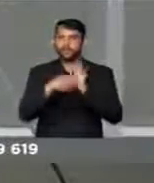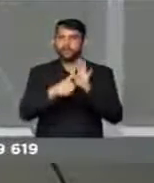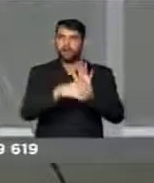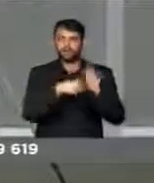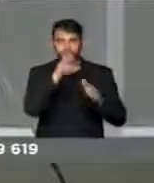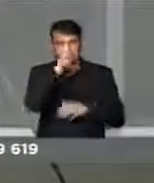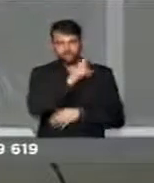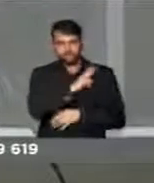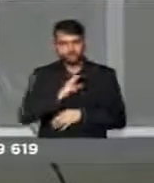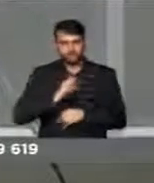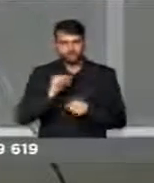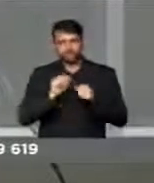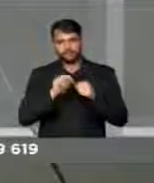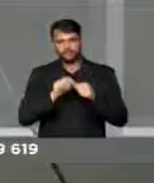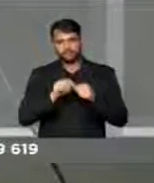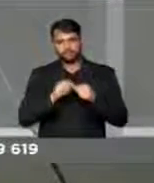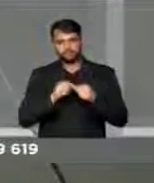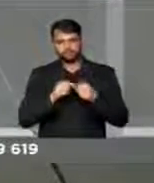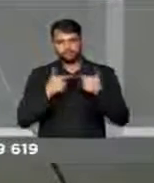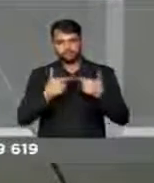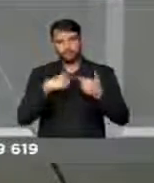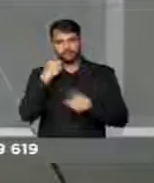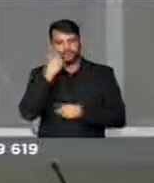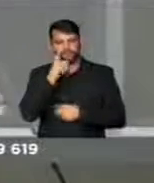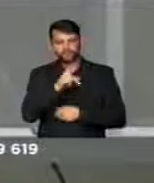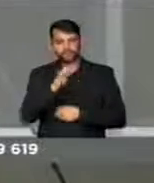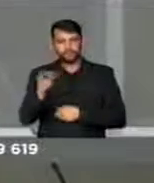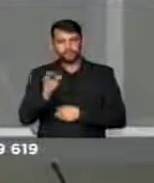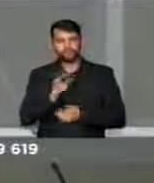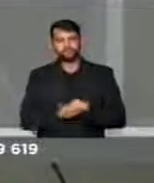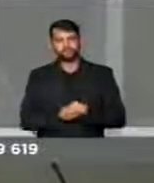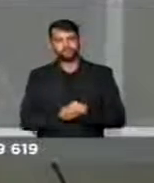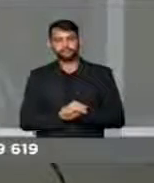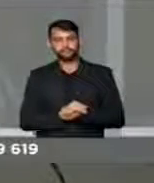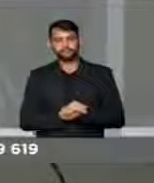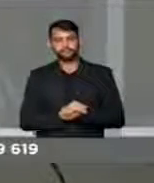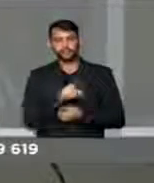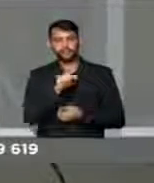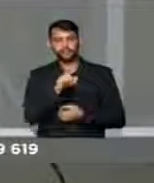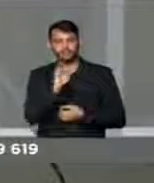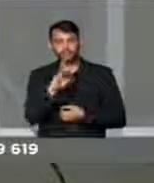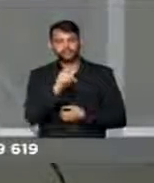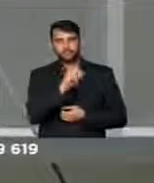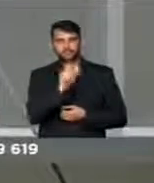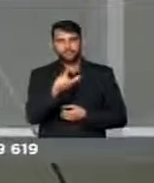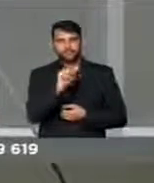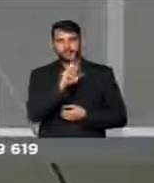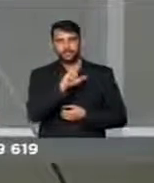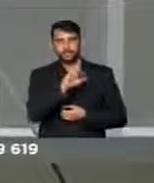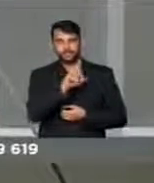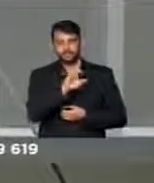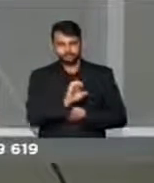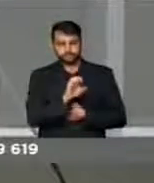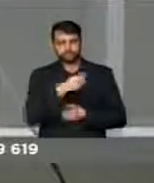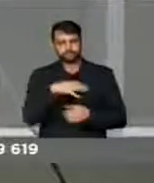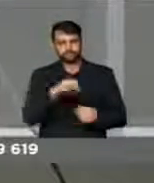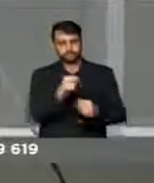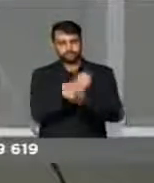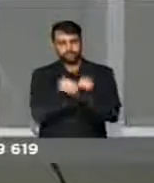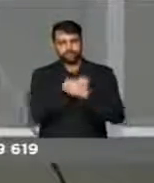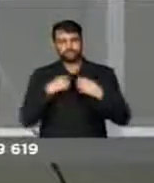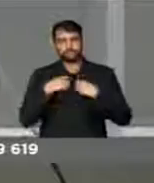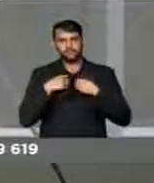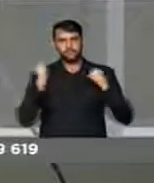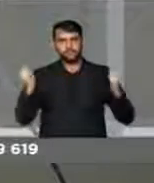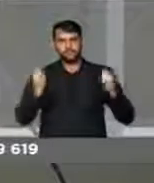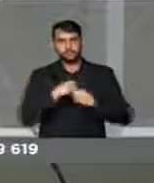E aí, seu presidente, eu queria fazer um desafio aos parlamentares do Partido dos Trabalhadores, para o PCdoB, para o PSOL e para a rede. Se abracem com a bandeira